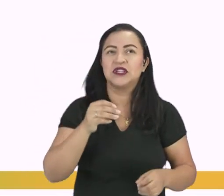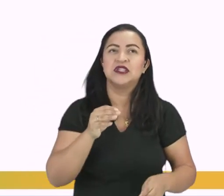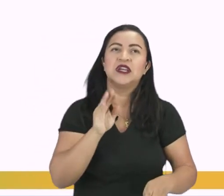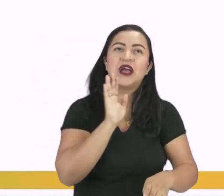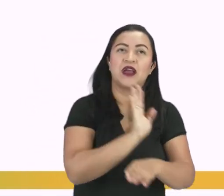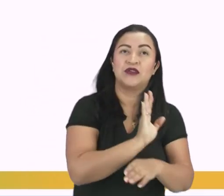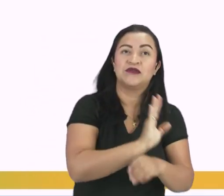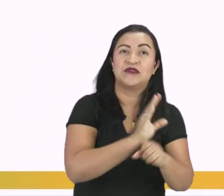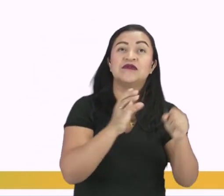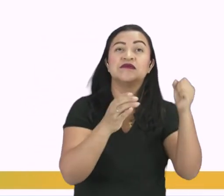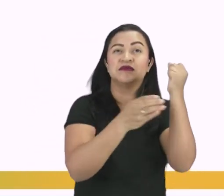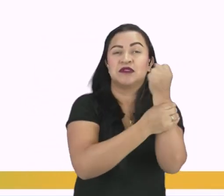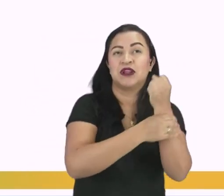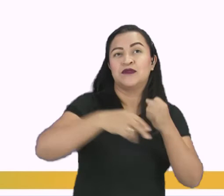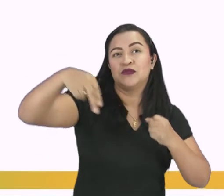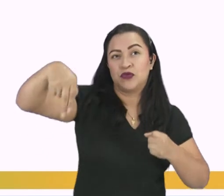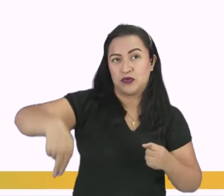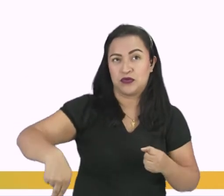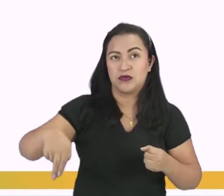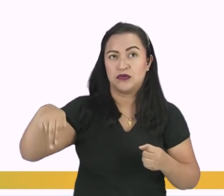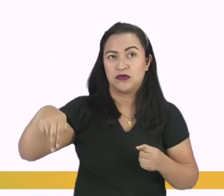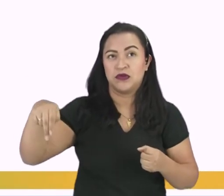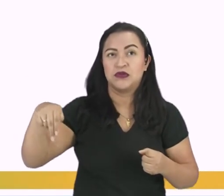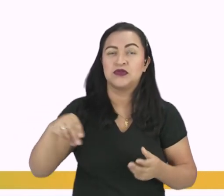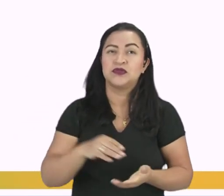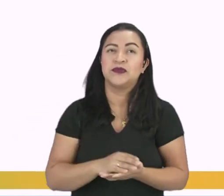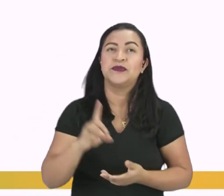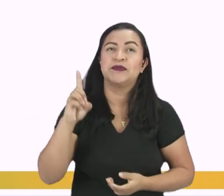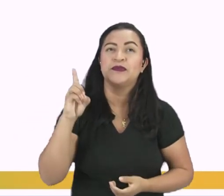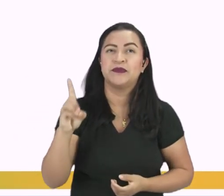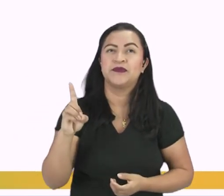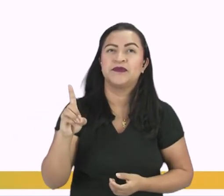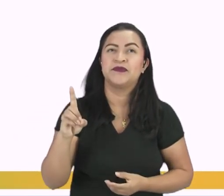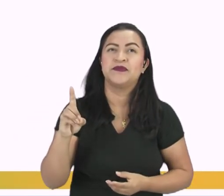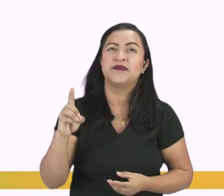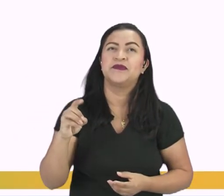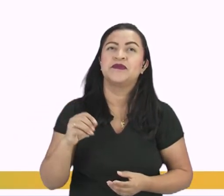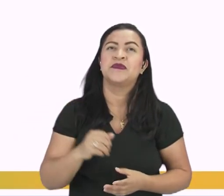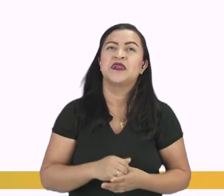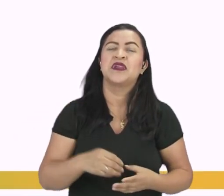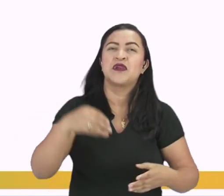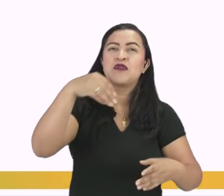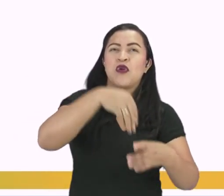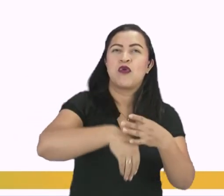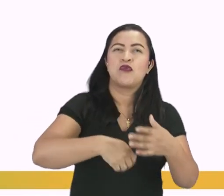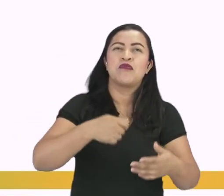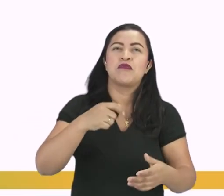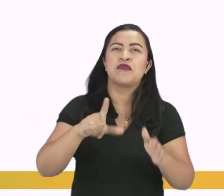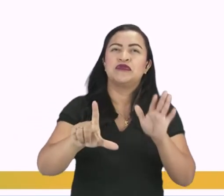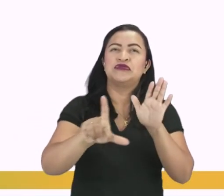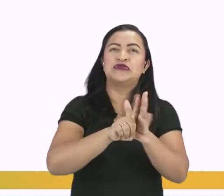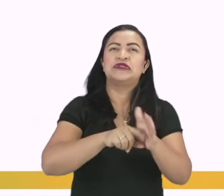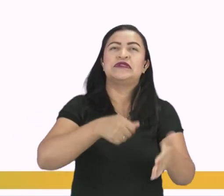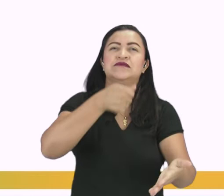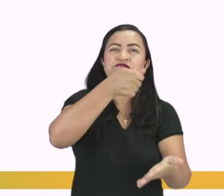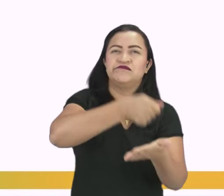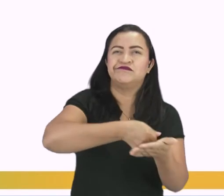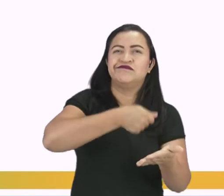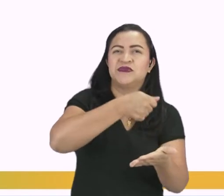implantação de um sistema legal, rigoroso, nas áreas ocupadas,